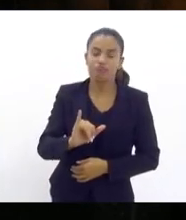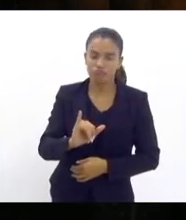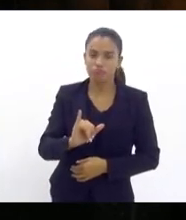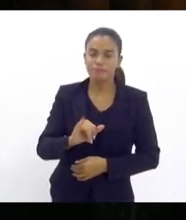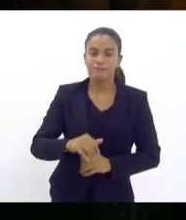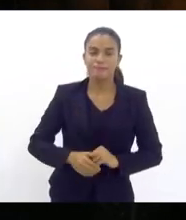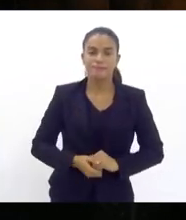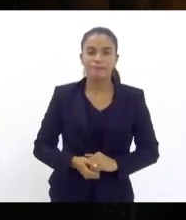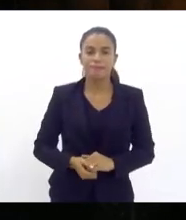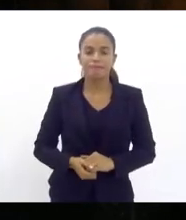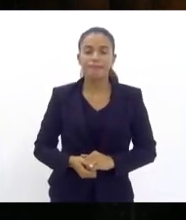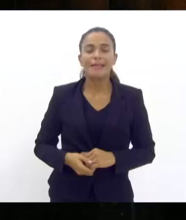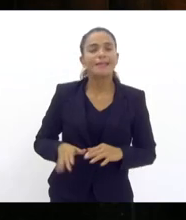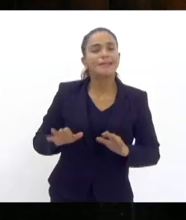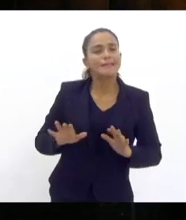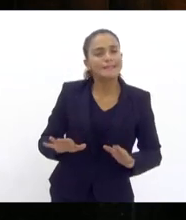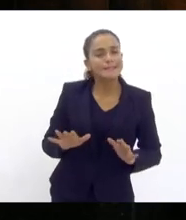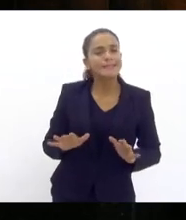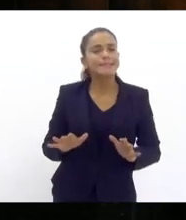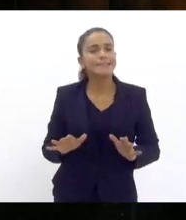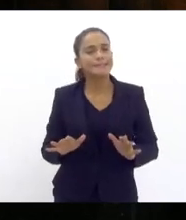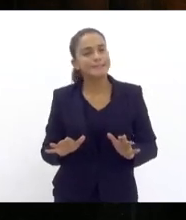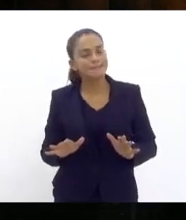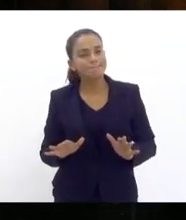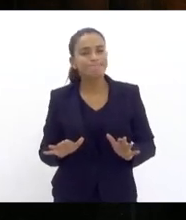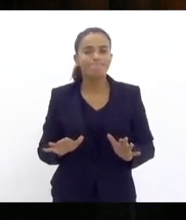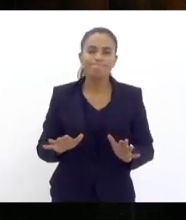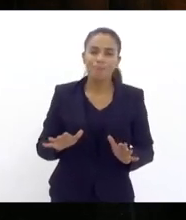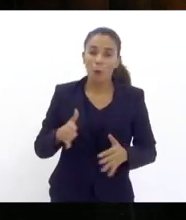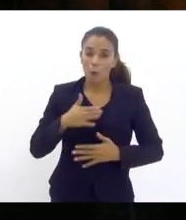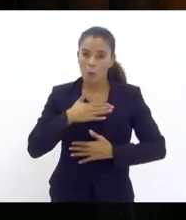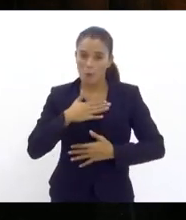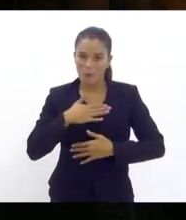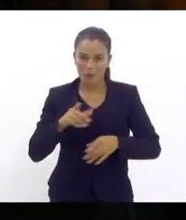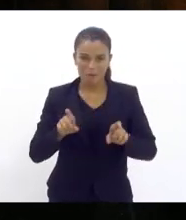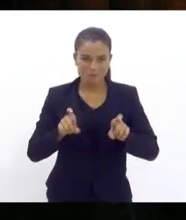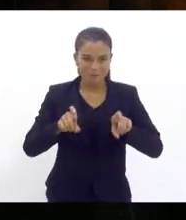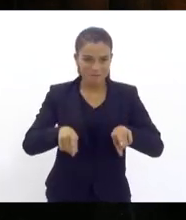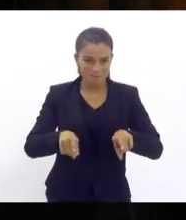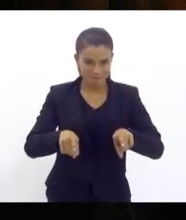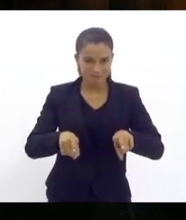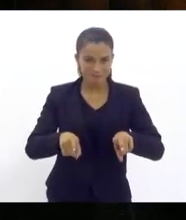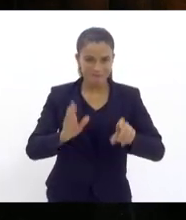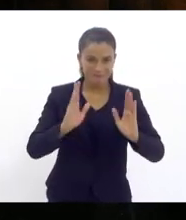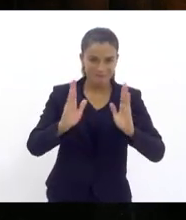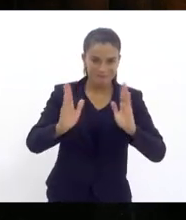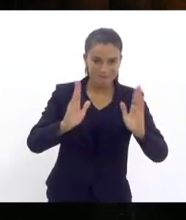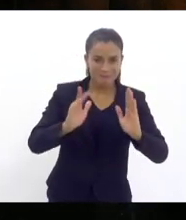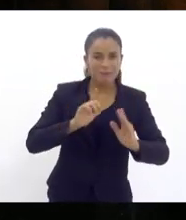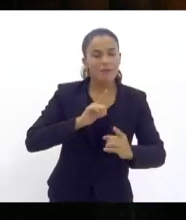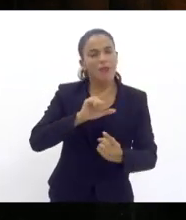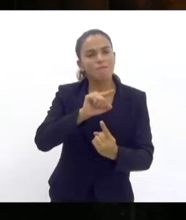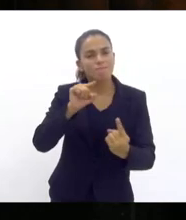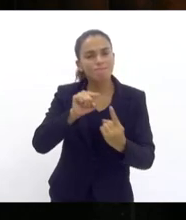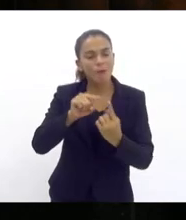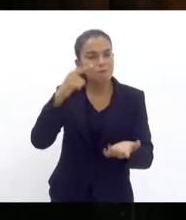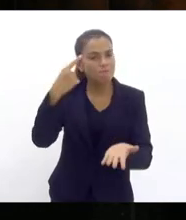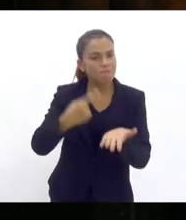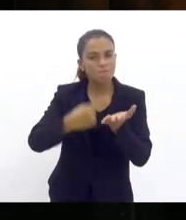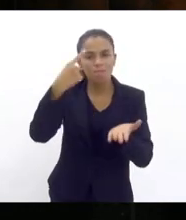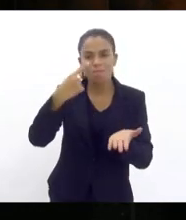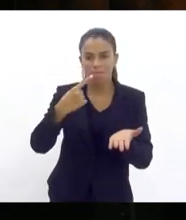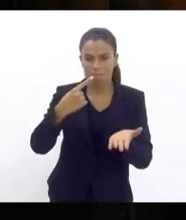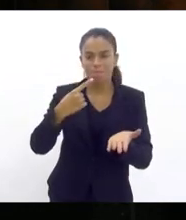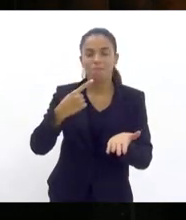e o meu mandato tem compromisso deputado